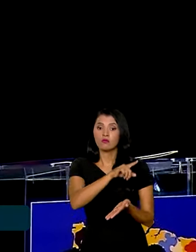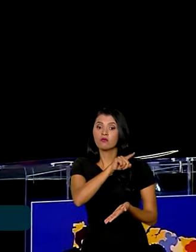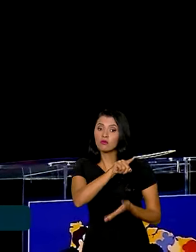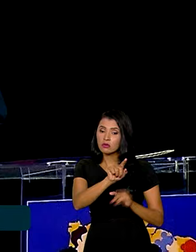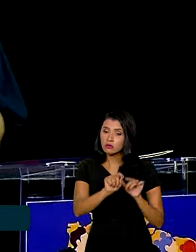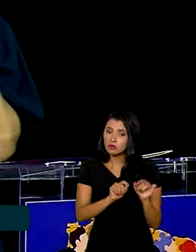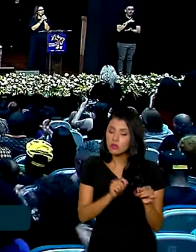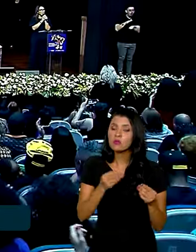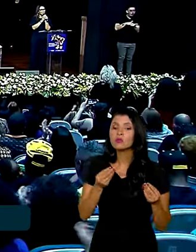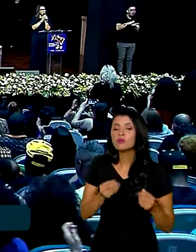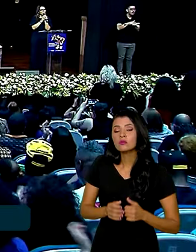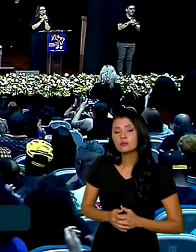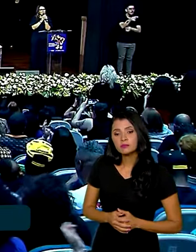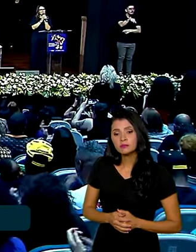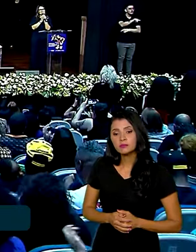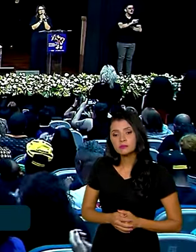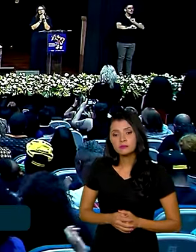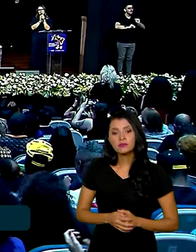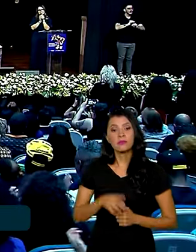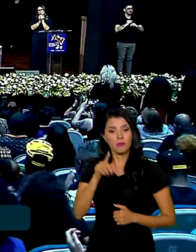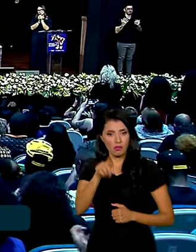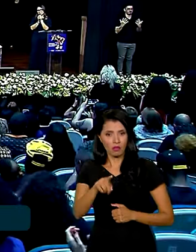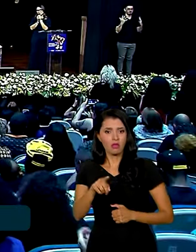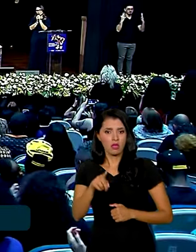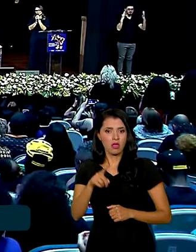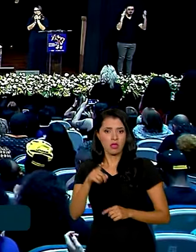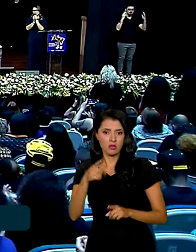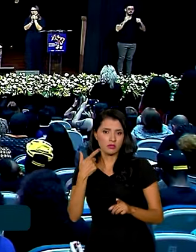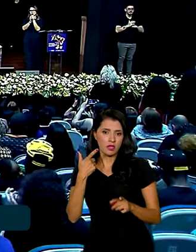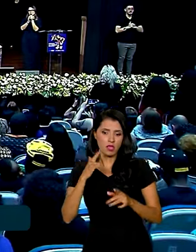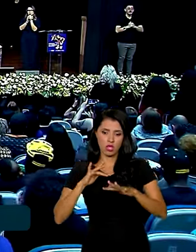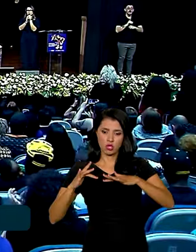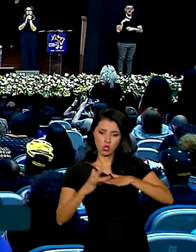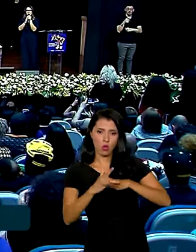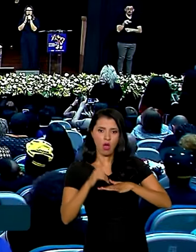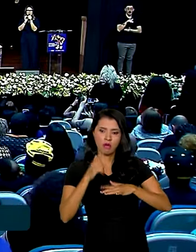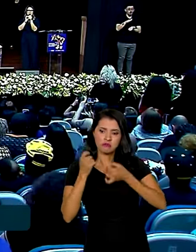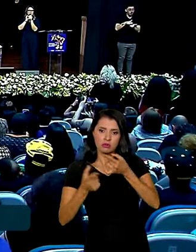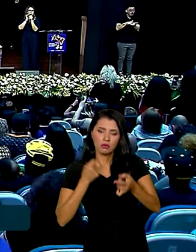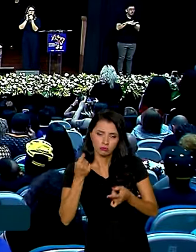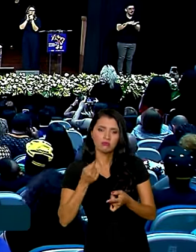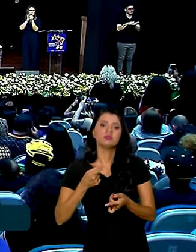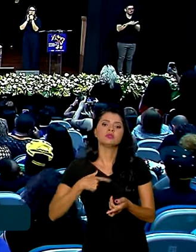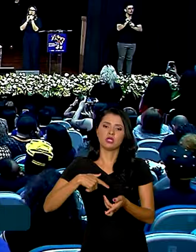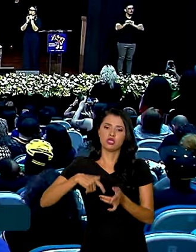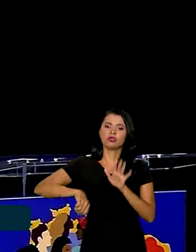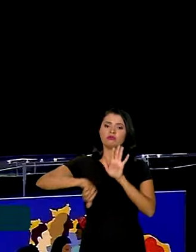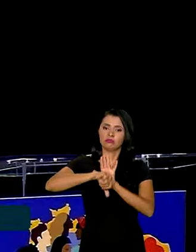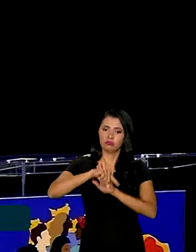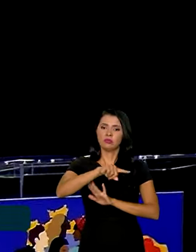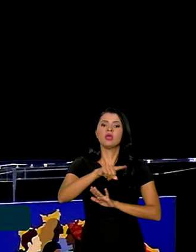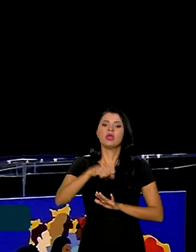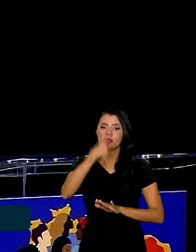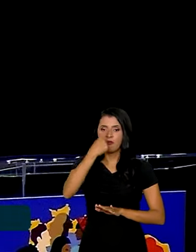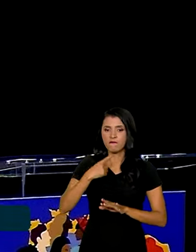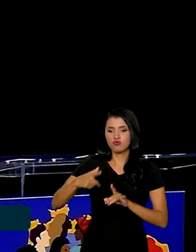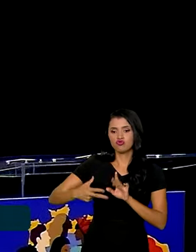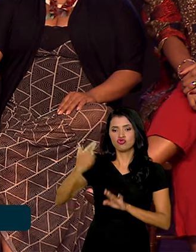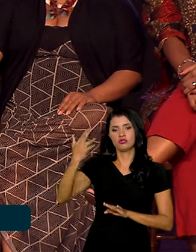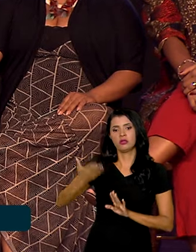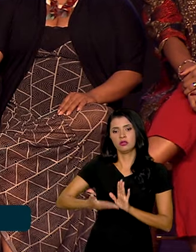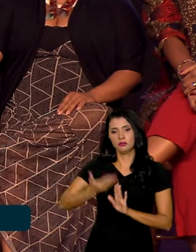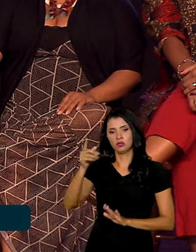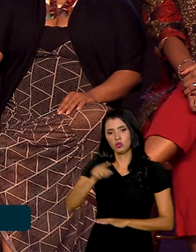esses ataques nas redes sociais sejam criminalizados e essas contas sejam excluídas.